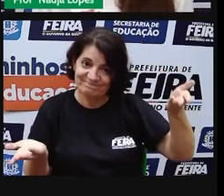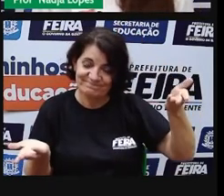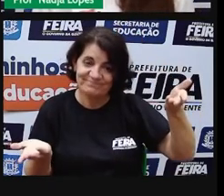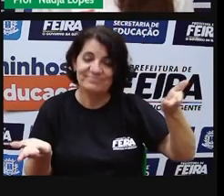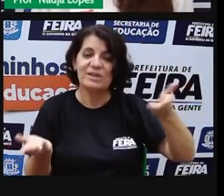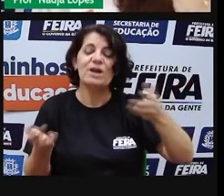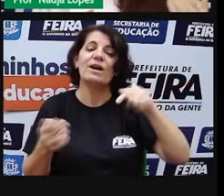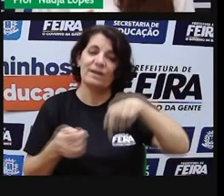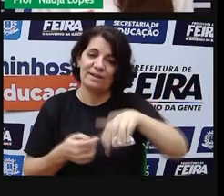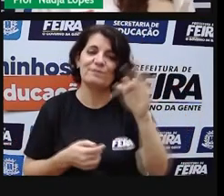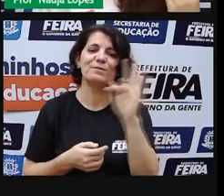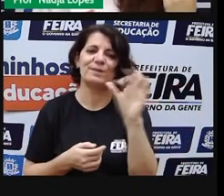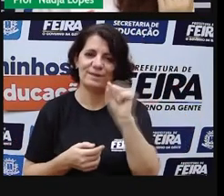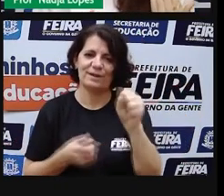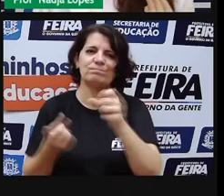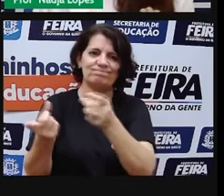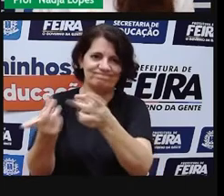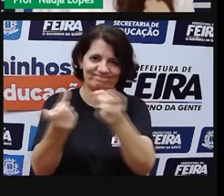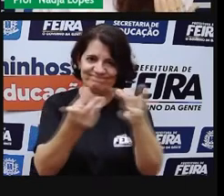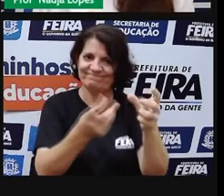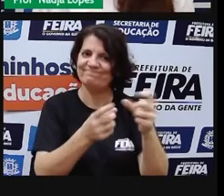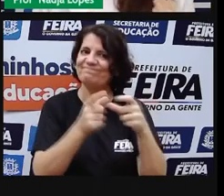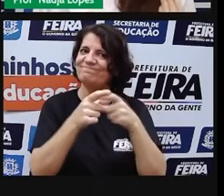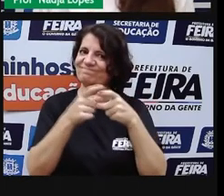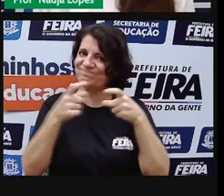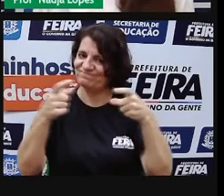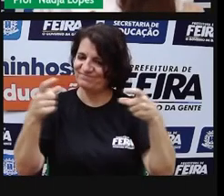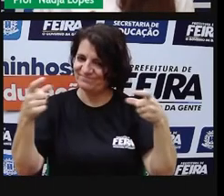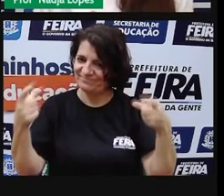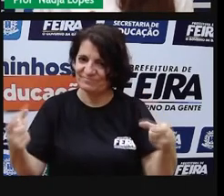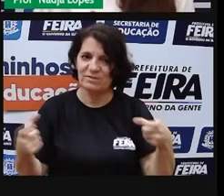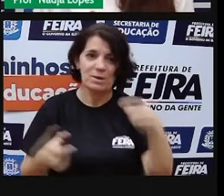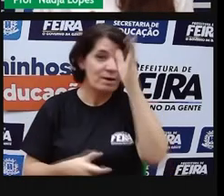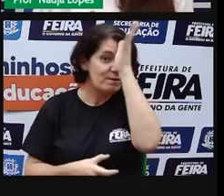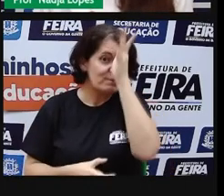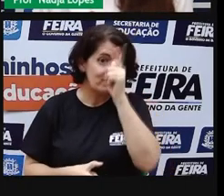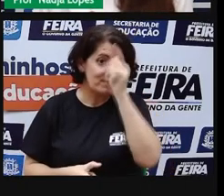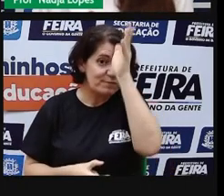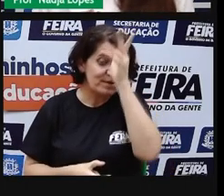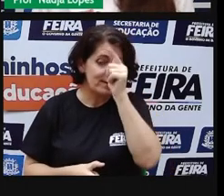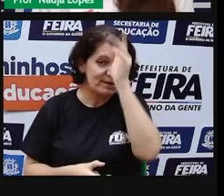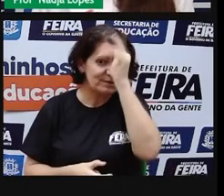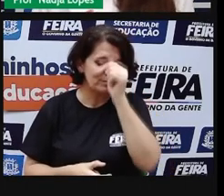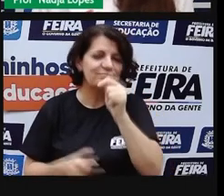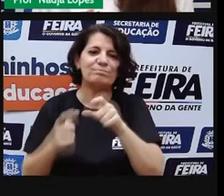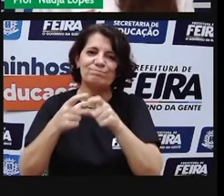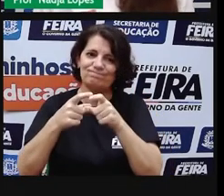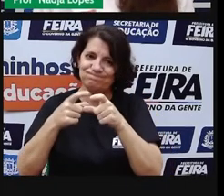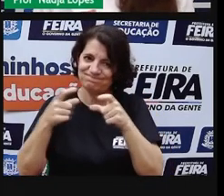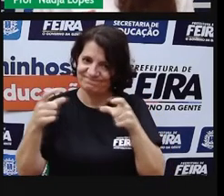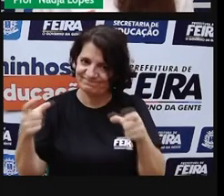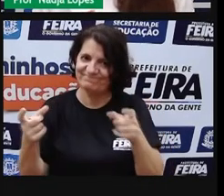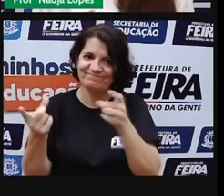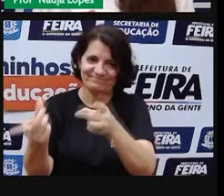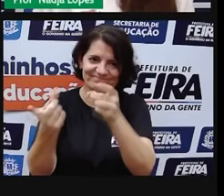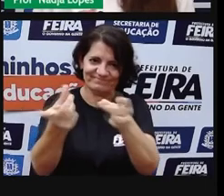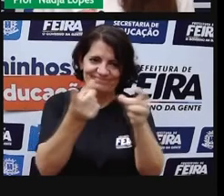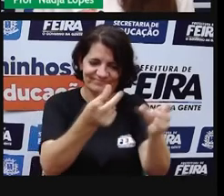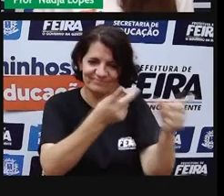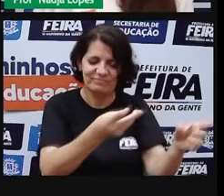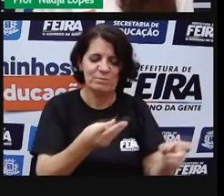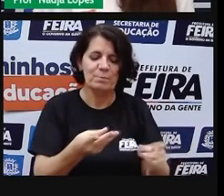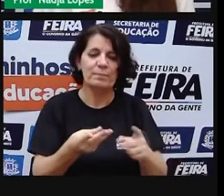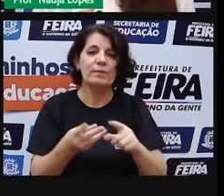nossa cidade também, ela é também grande produtora de frangos, ovos e leite. E, em relação, né, à